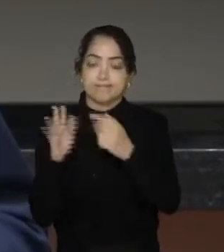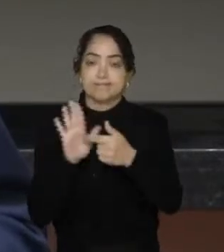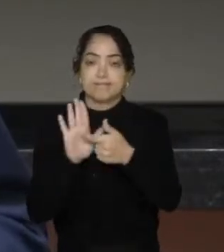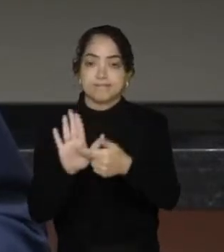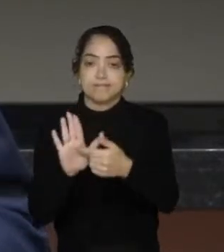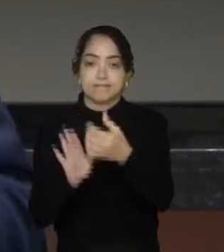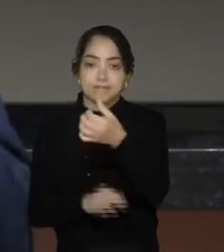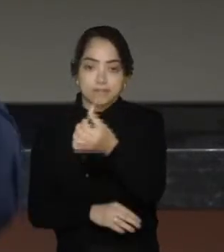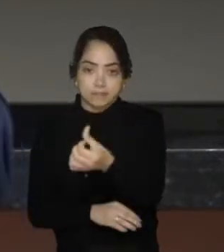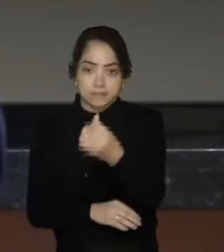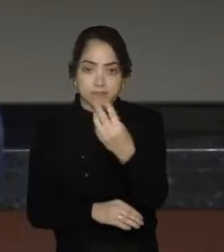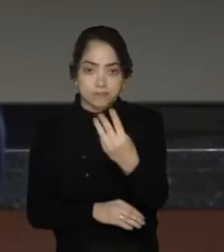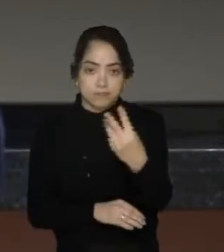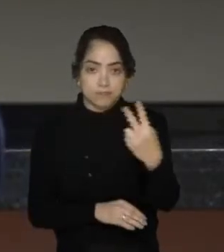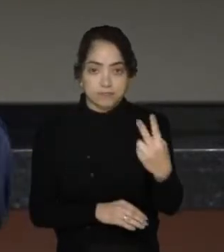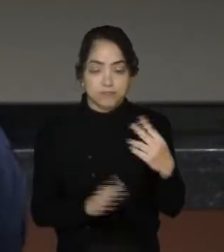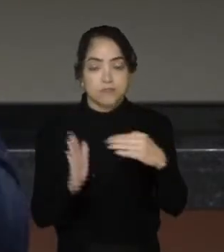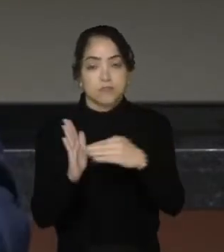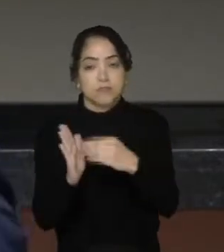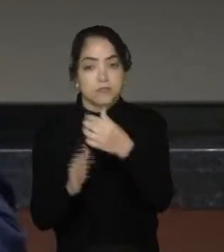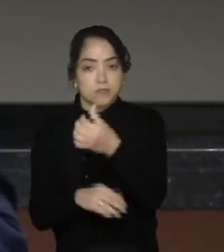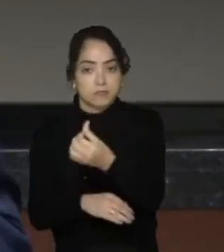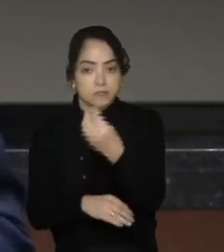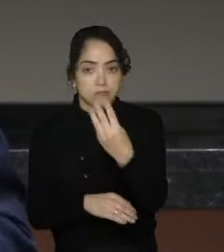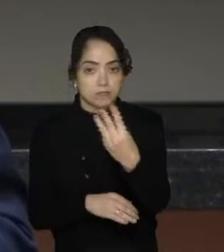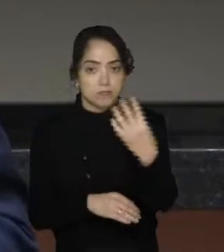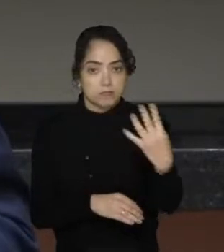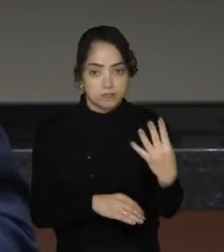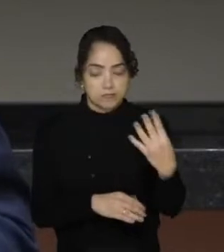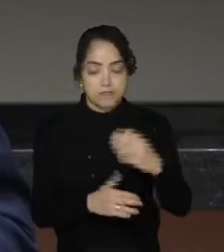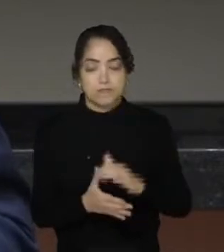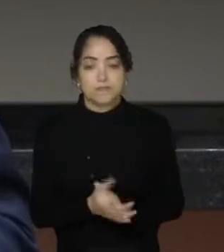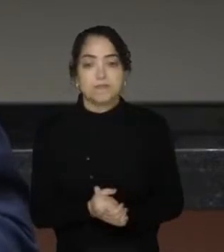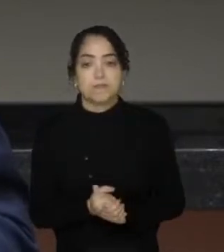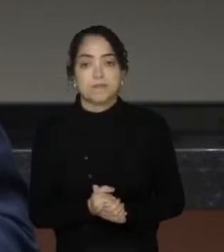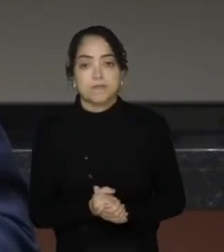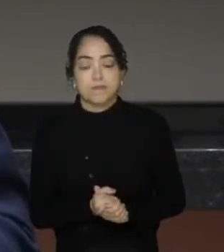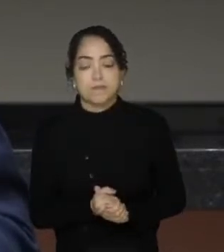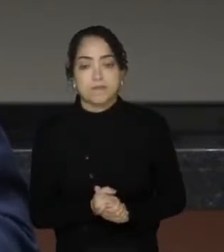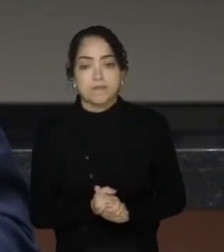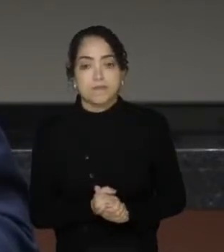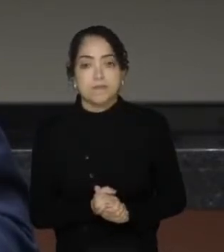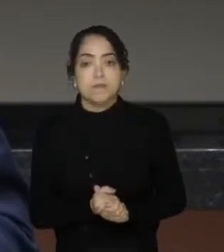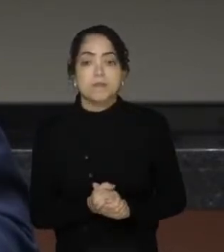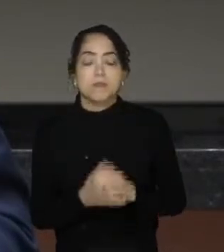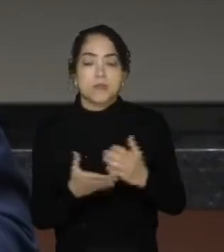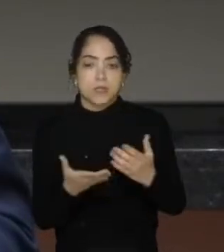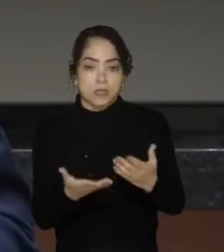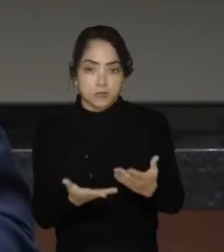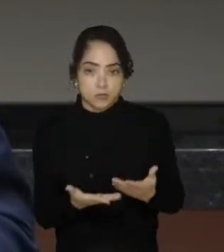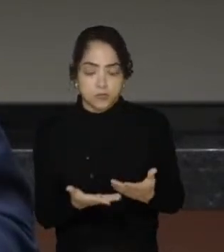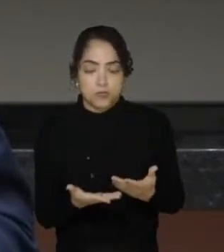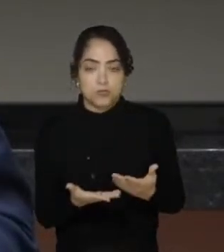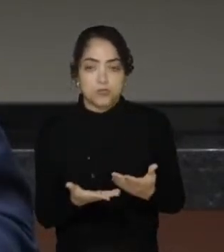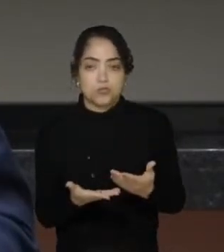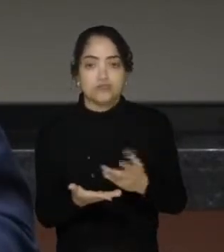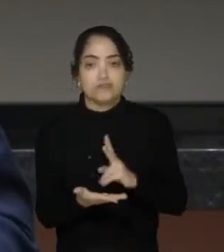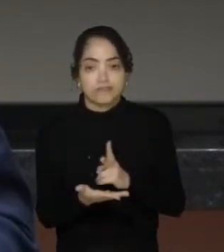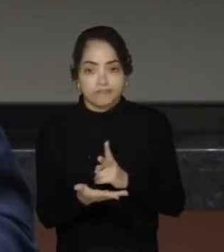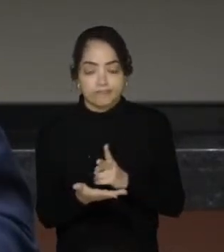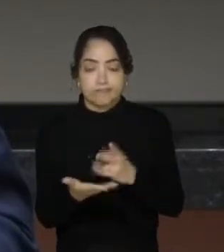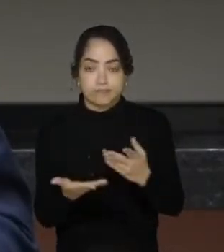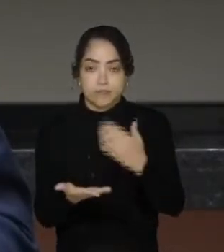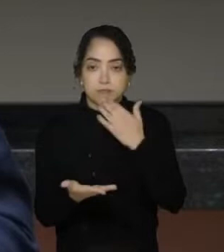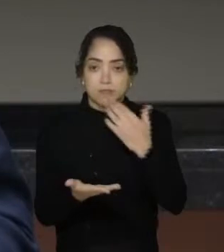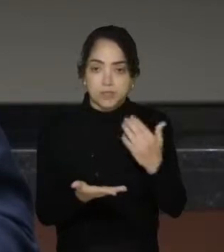632 a 634-2022. Ato contínuo, o senhor presidente, por